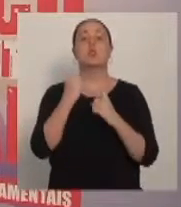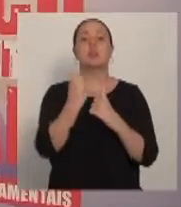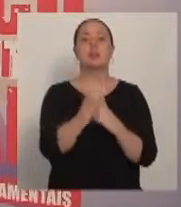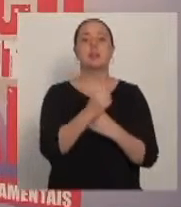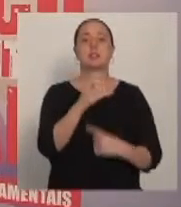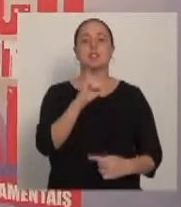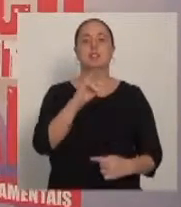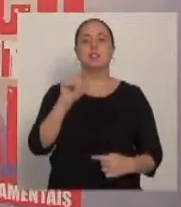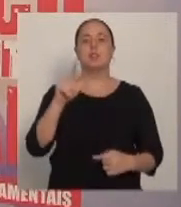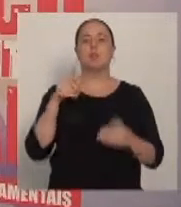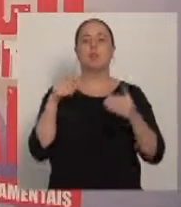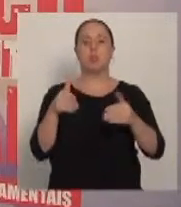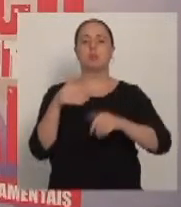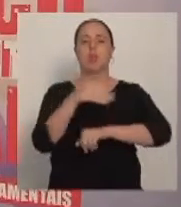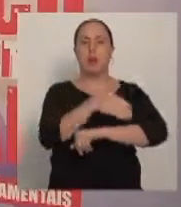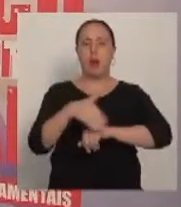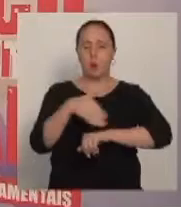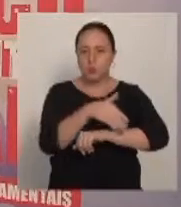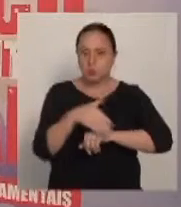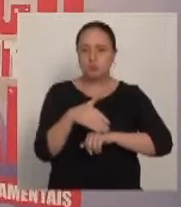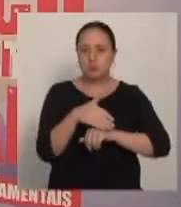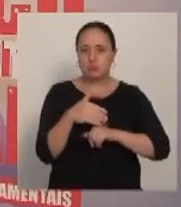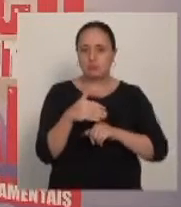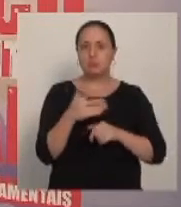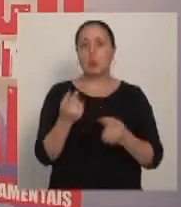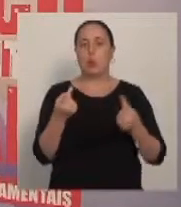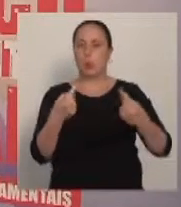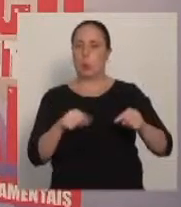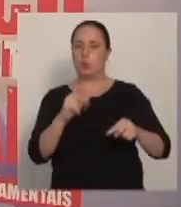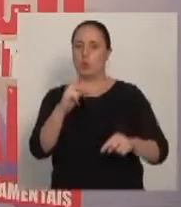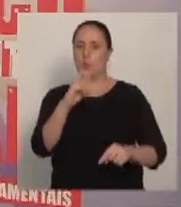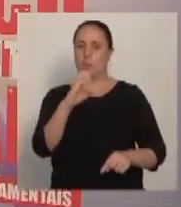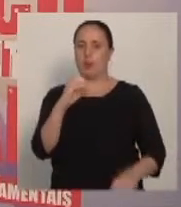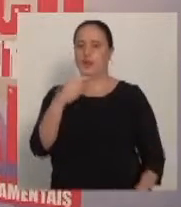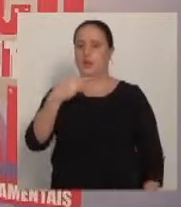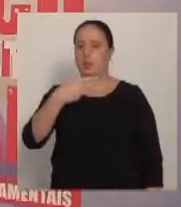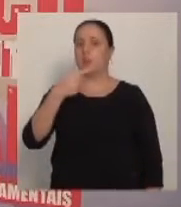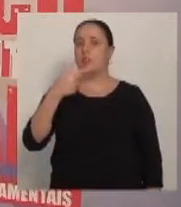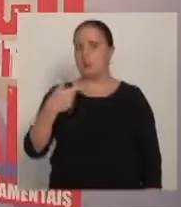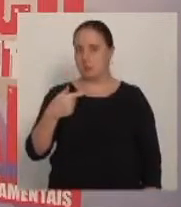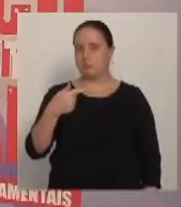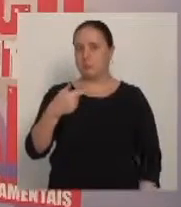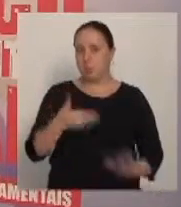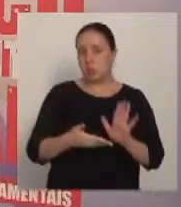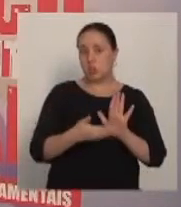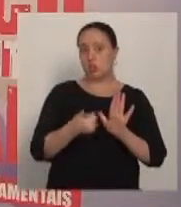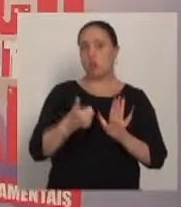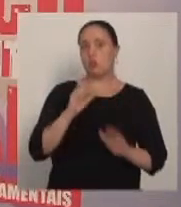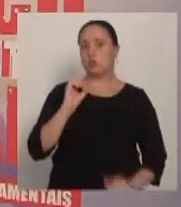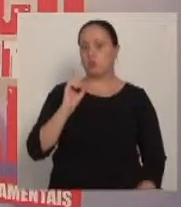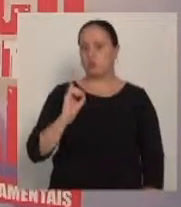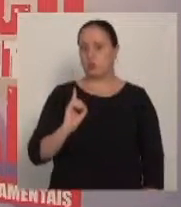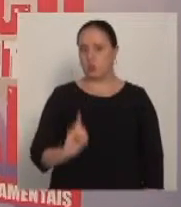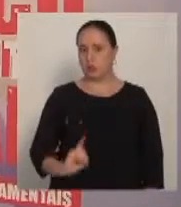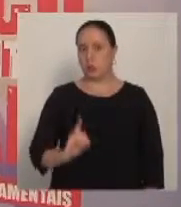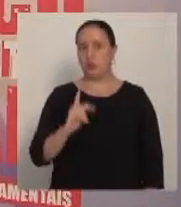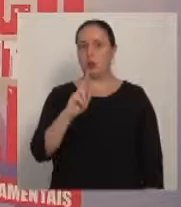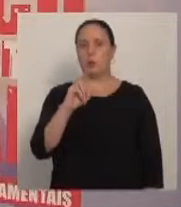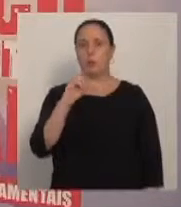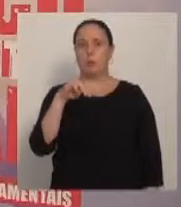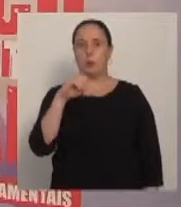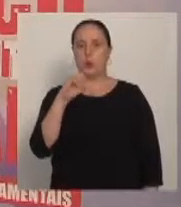promovida a lei de acesso à informação, não só para os processos que a promotoria está investigando,